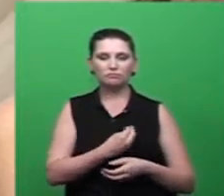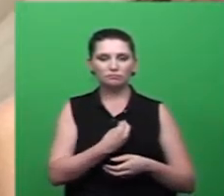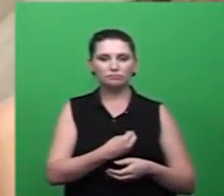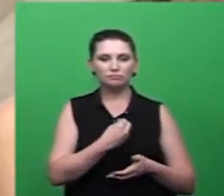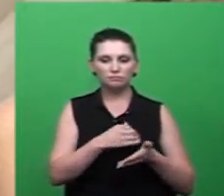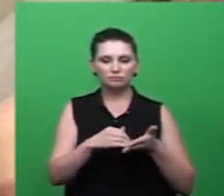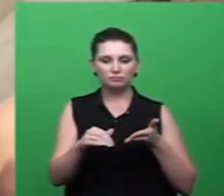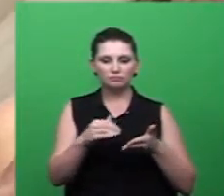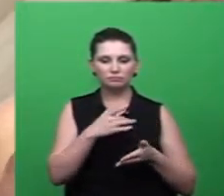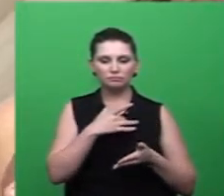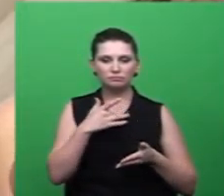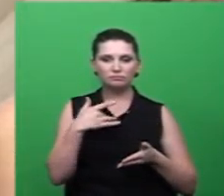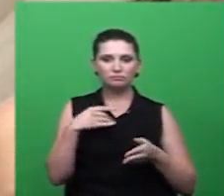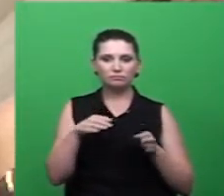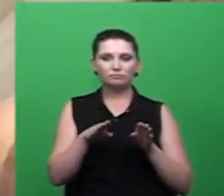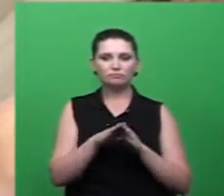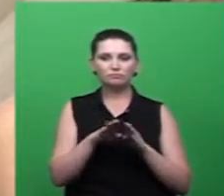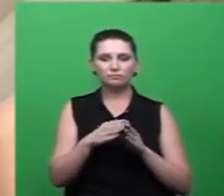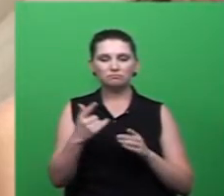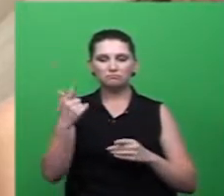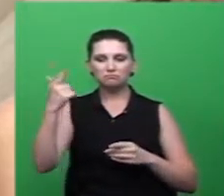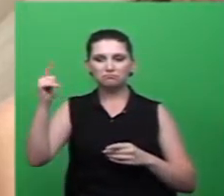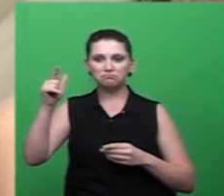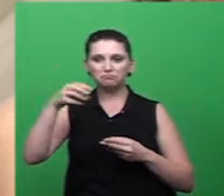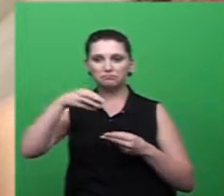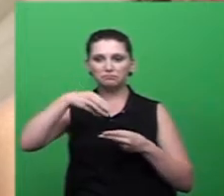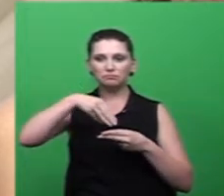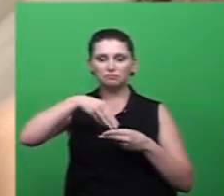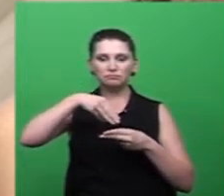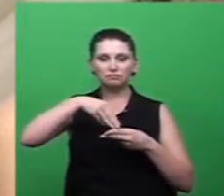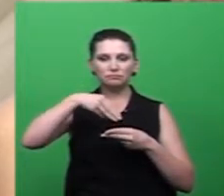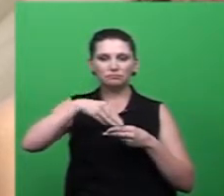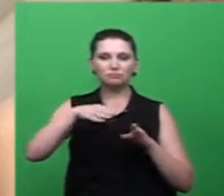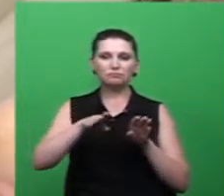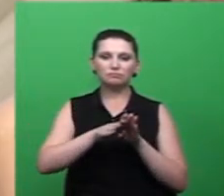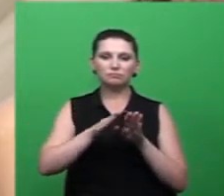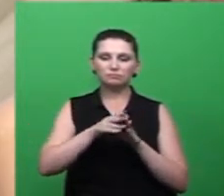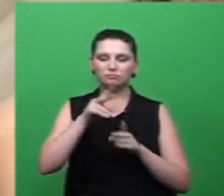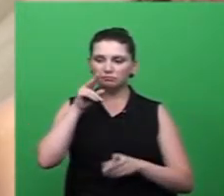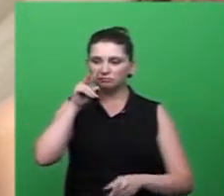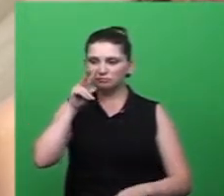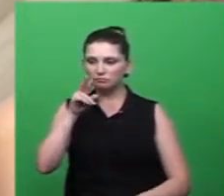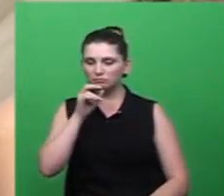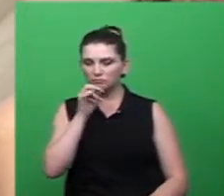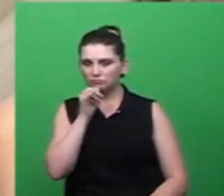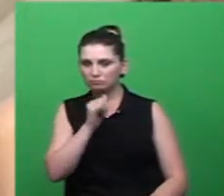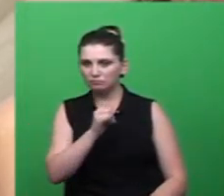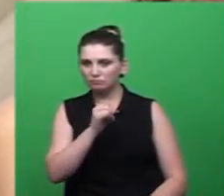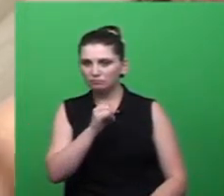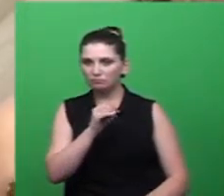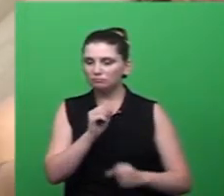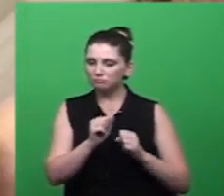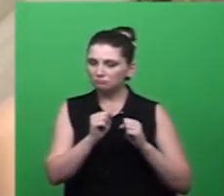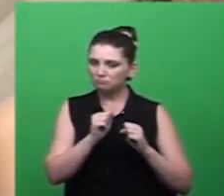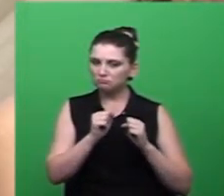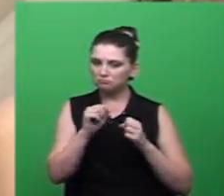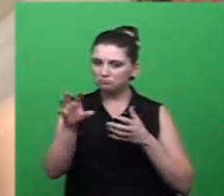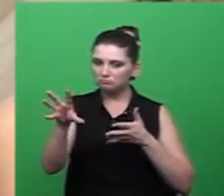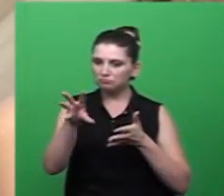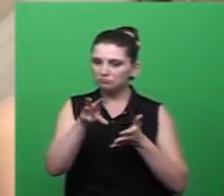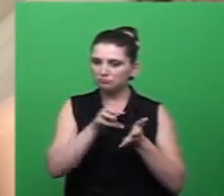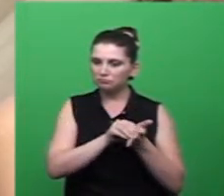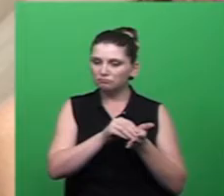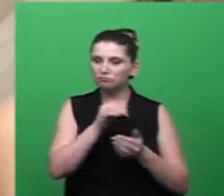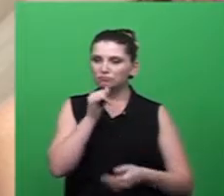disposição para outros municípios vizinhos seguir ou auxiliá-los naquele conhecimento que as nossas equipes